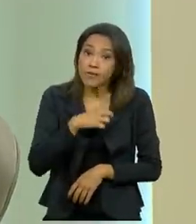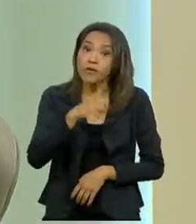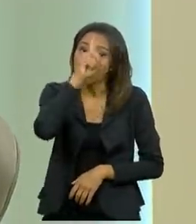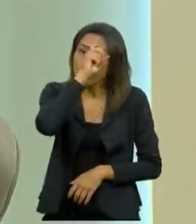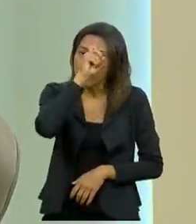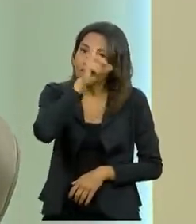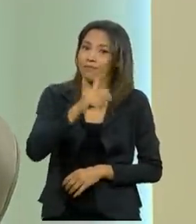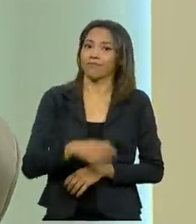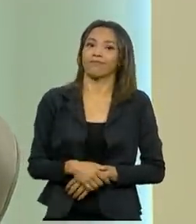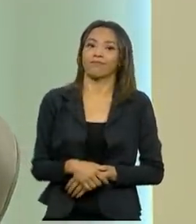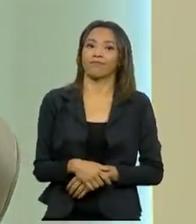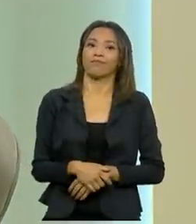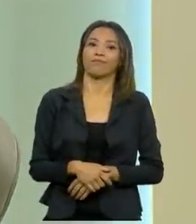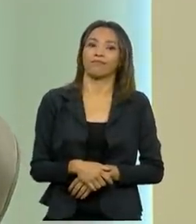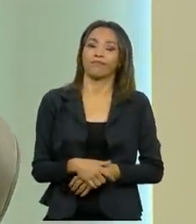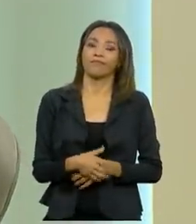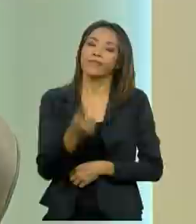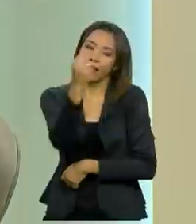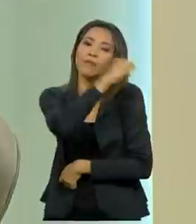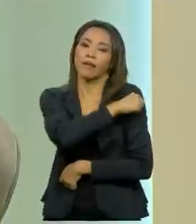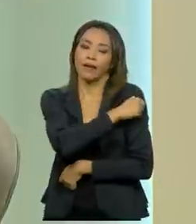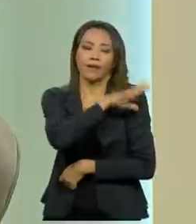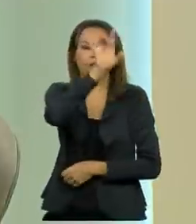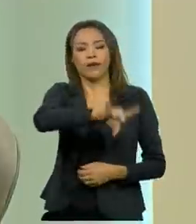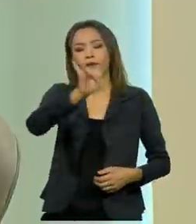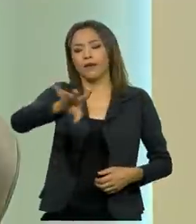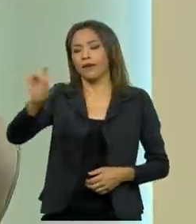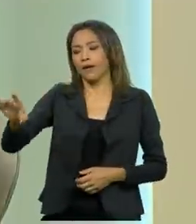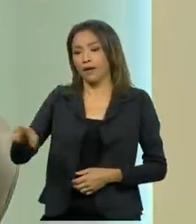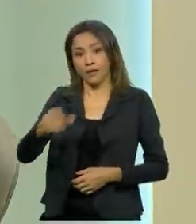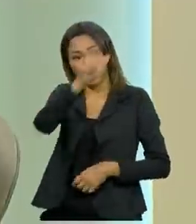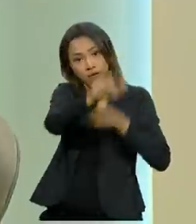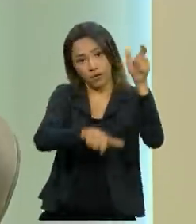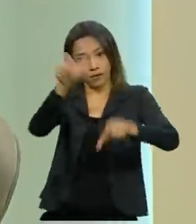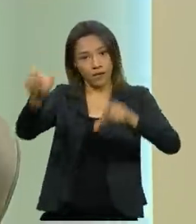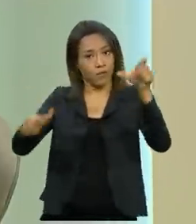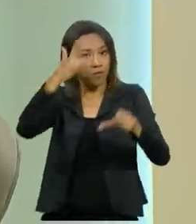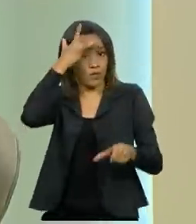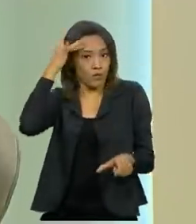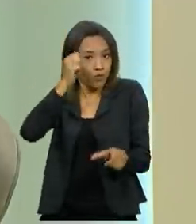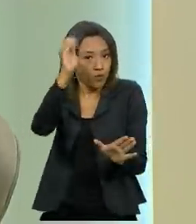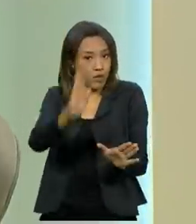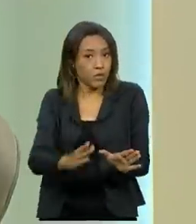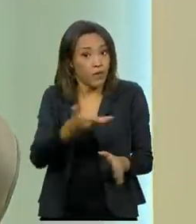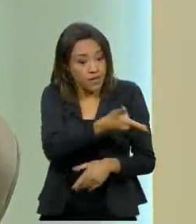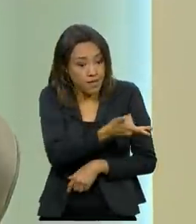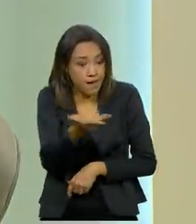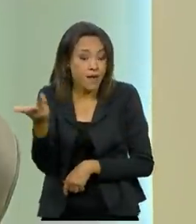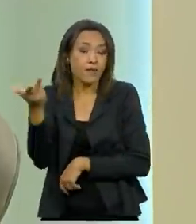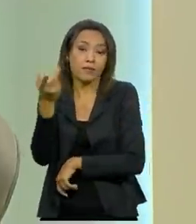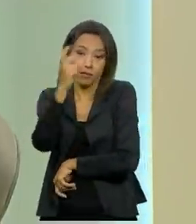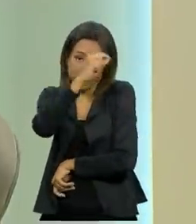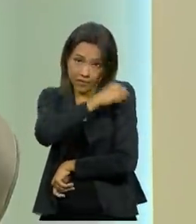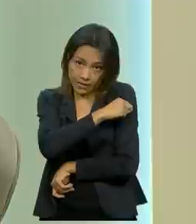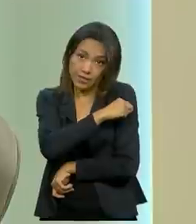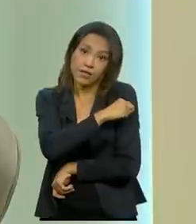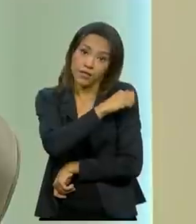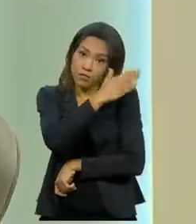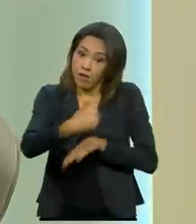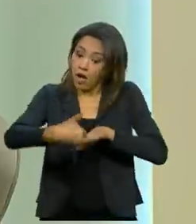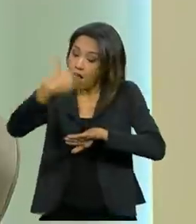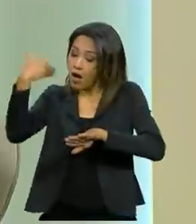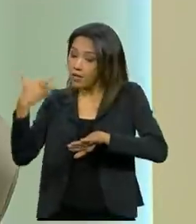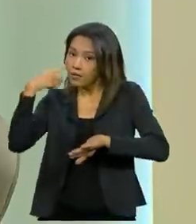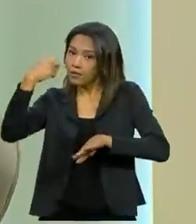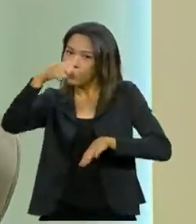e que é aplicada em cada um dos brasileiros, né? E todas essas vacinas, elas foram avaliadas, primeiro, pela